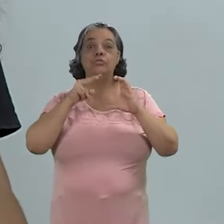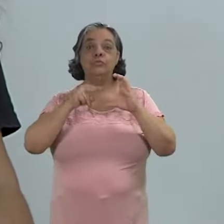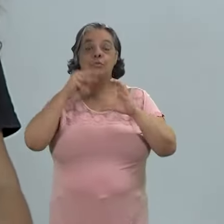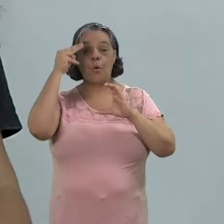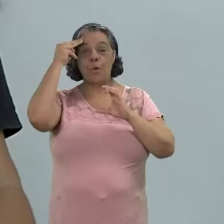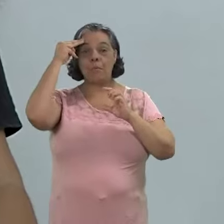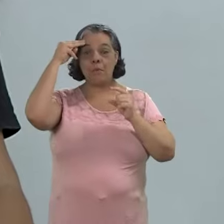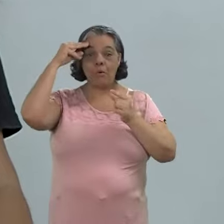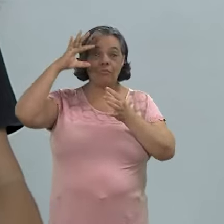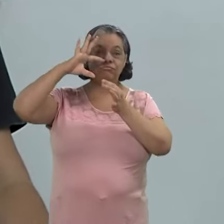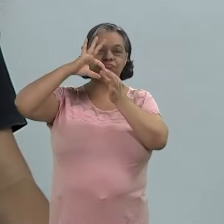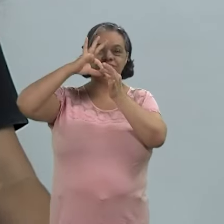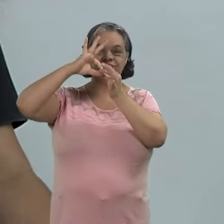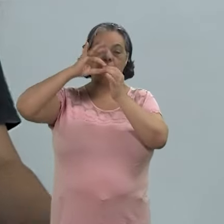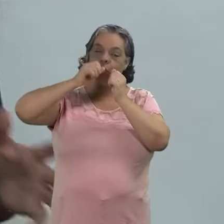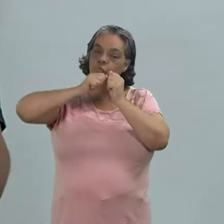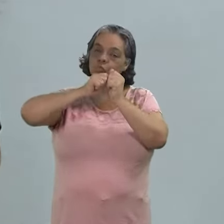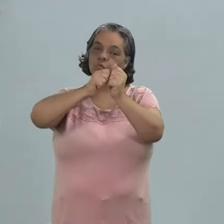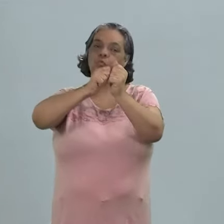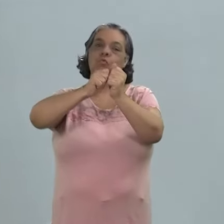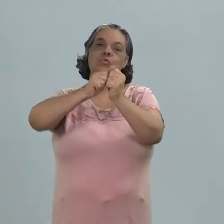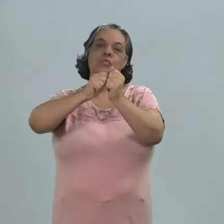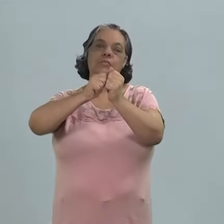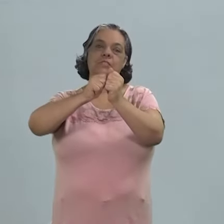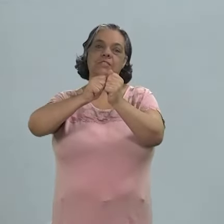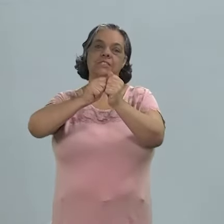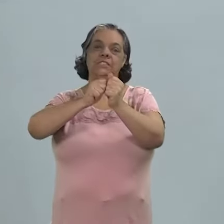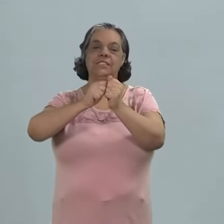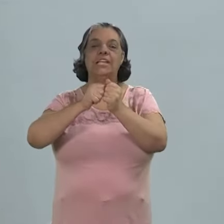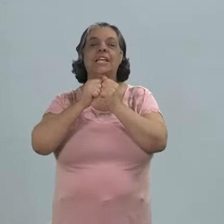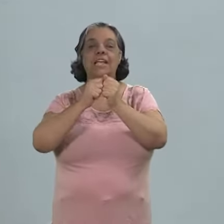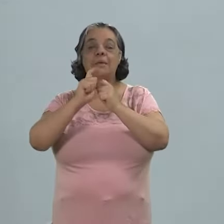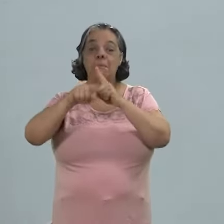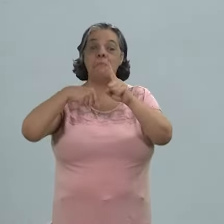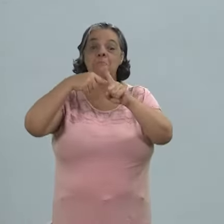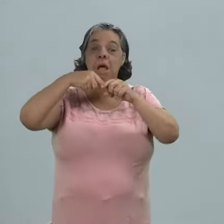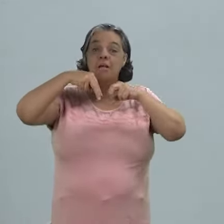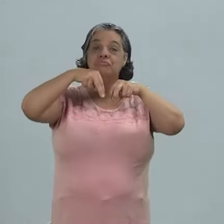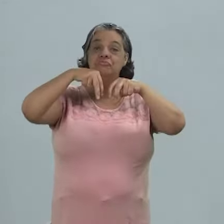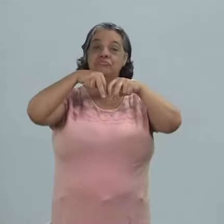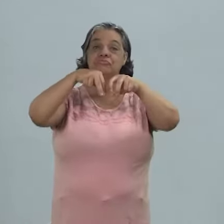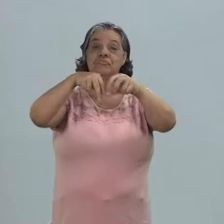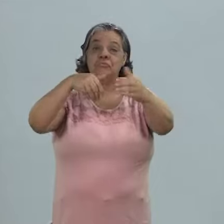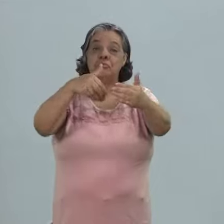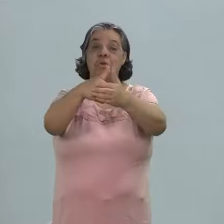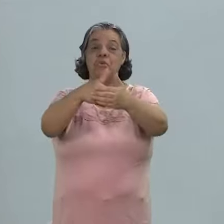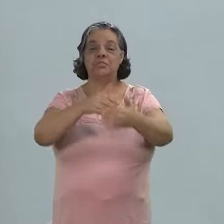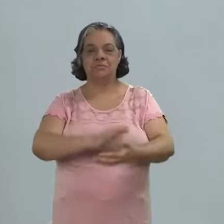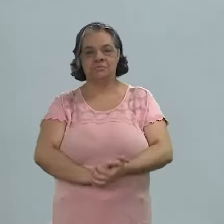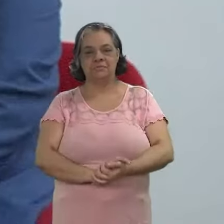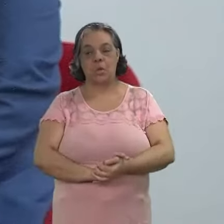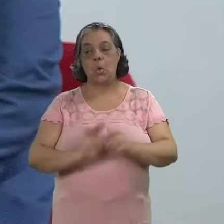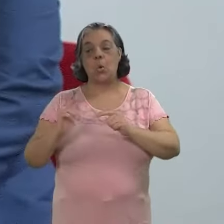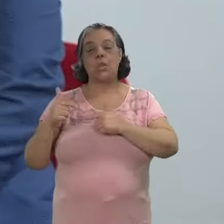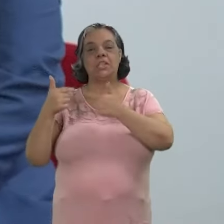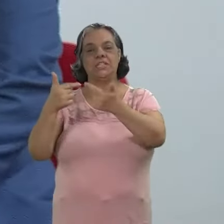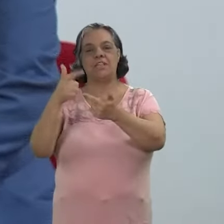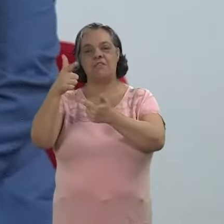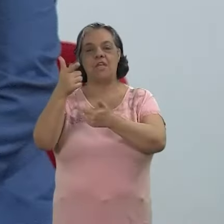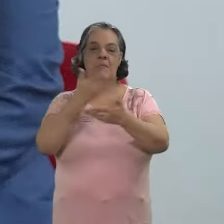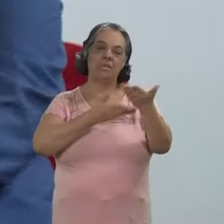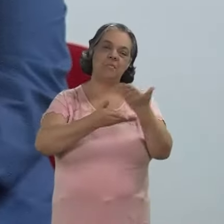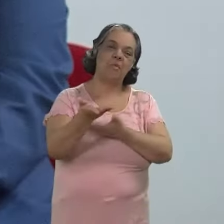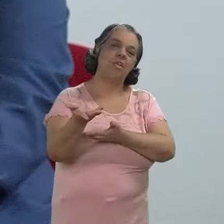audiovisual e memória andam juntos e a tendência é andar cada vez mais próximos o